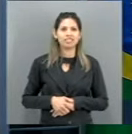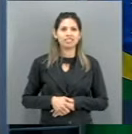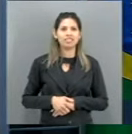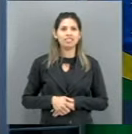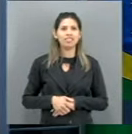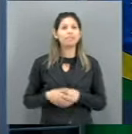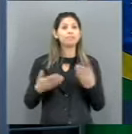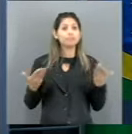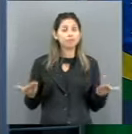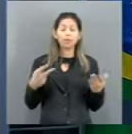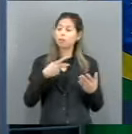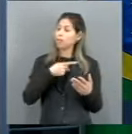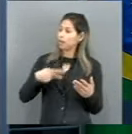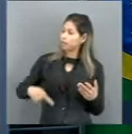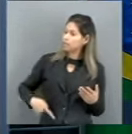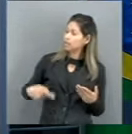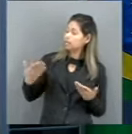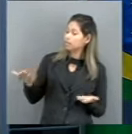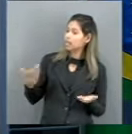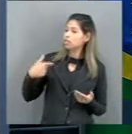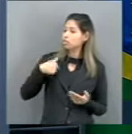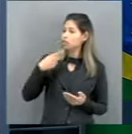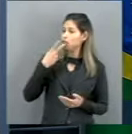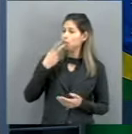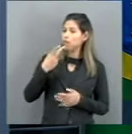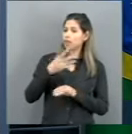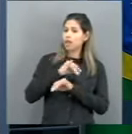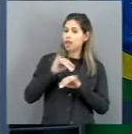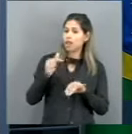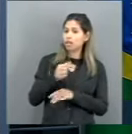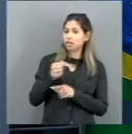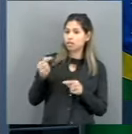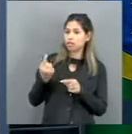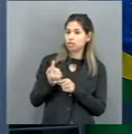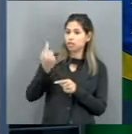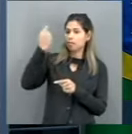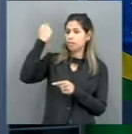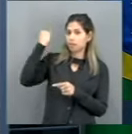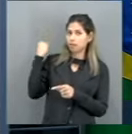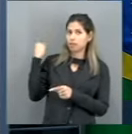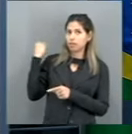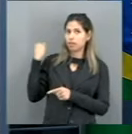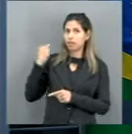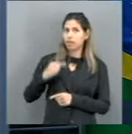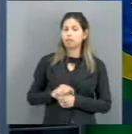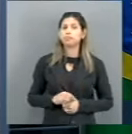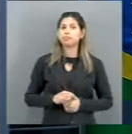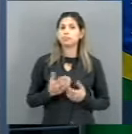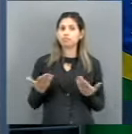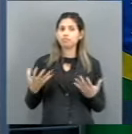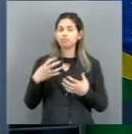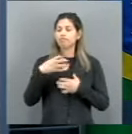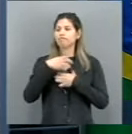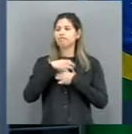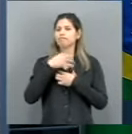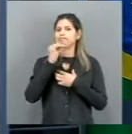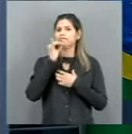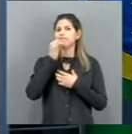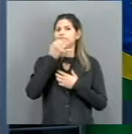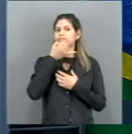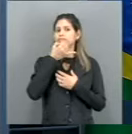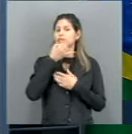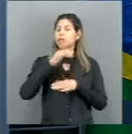Presidente, eu falei a semana passada da minha tristeza em pleno século